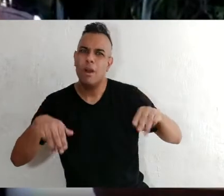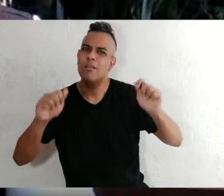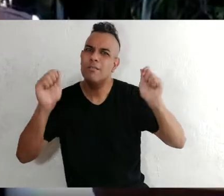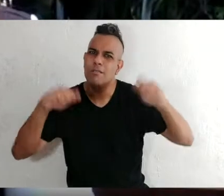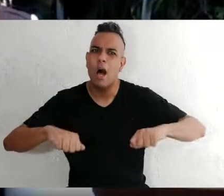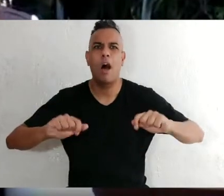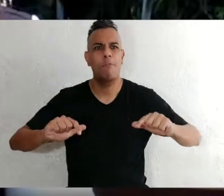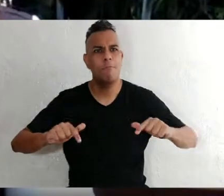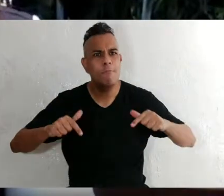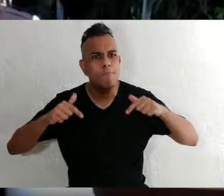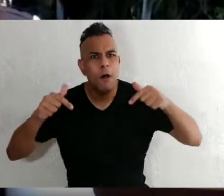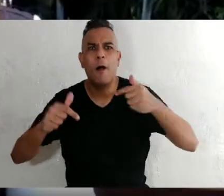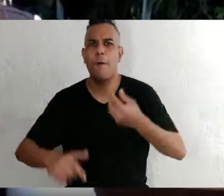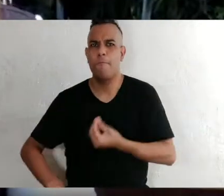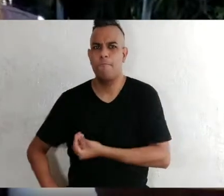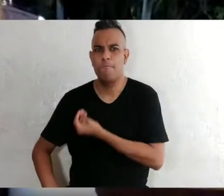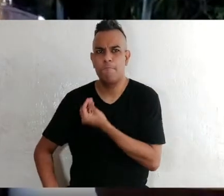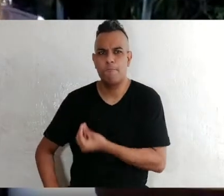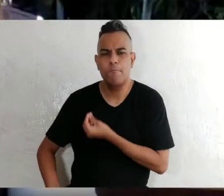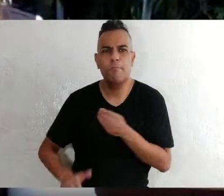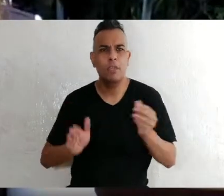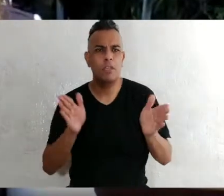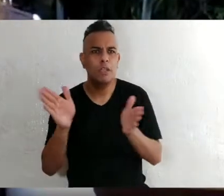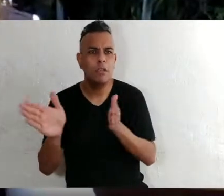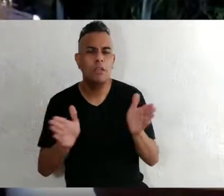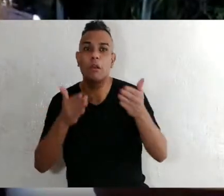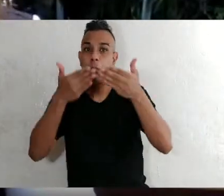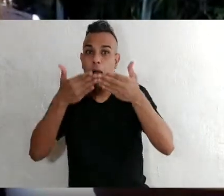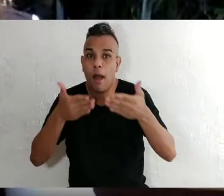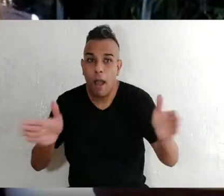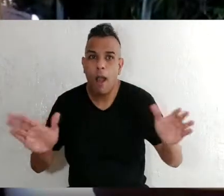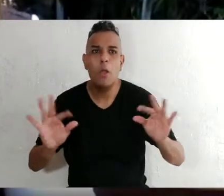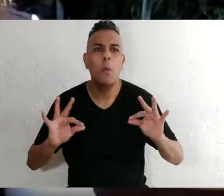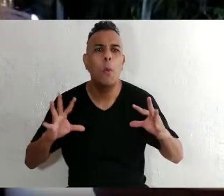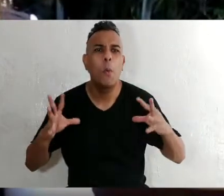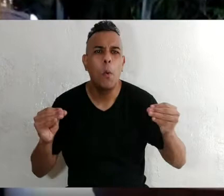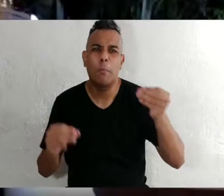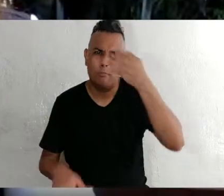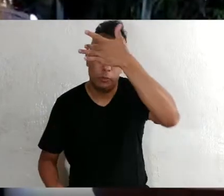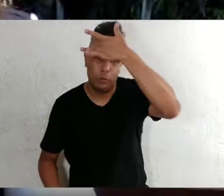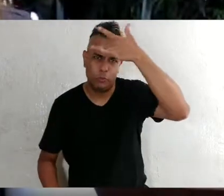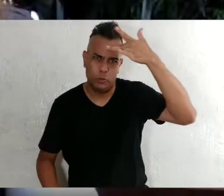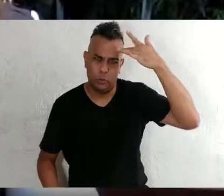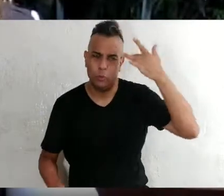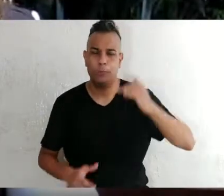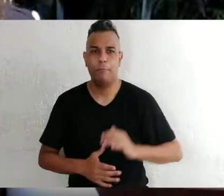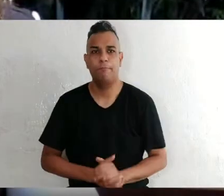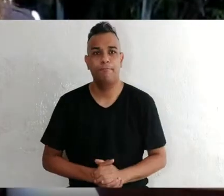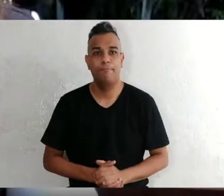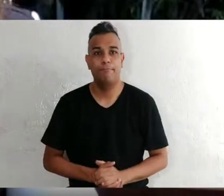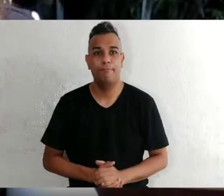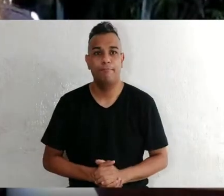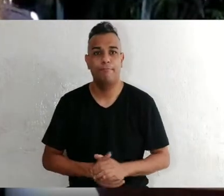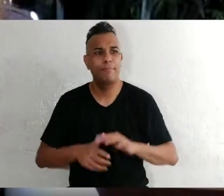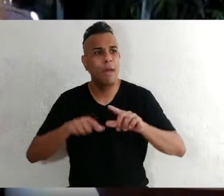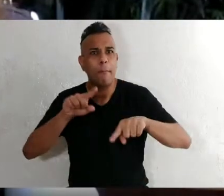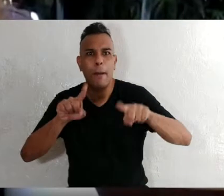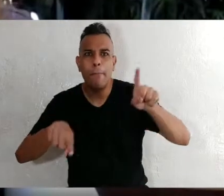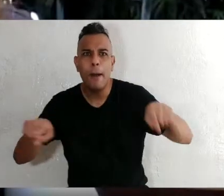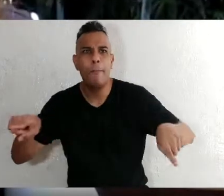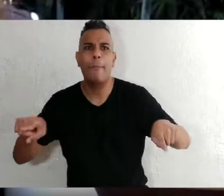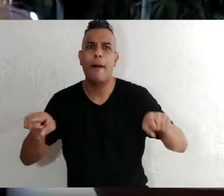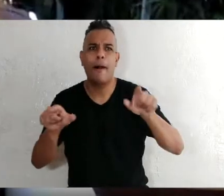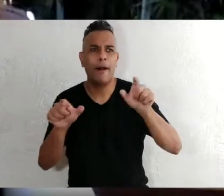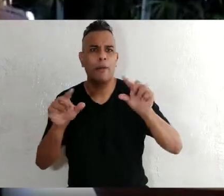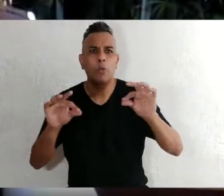vez mais participativos, acessíveis e abertos a todas as pessoas. A heterogeneidade